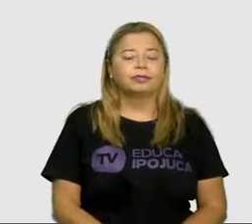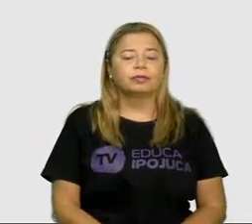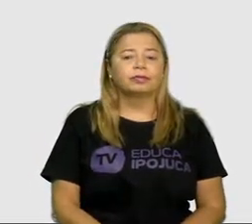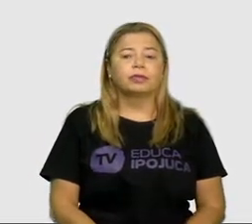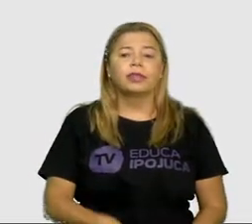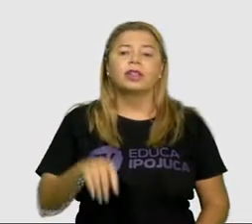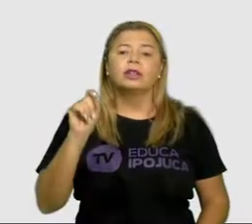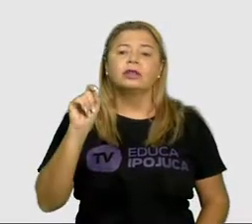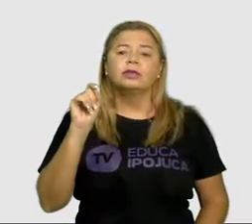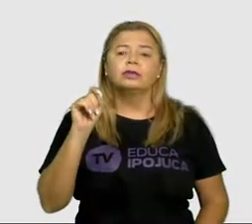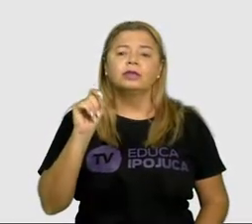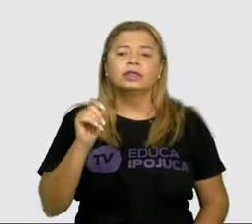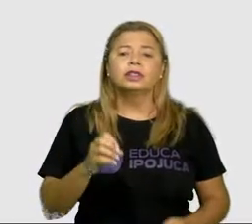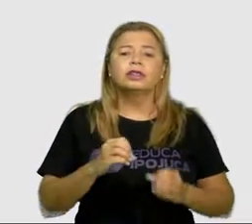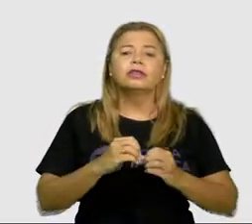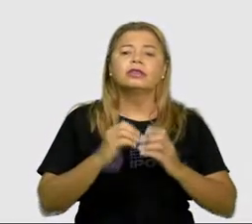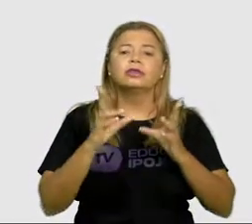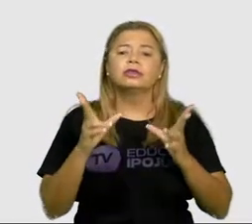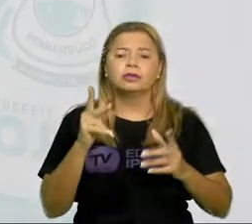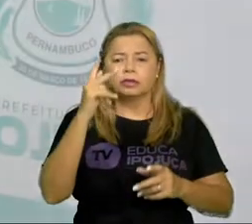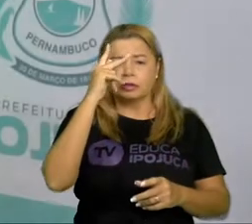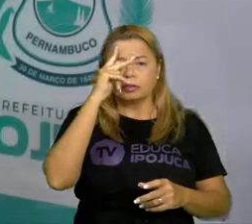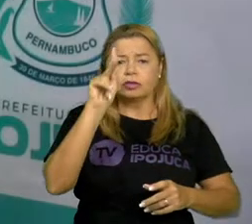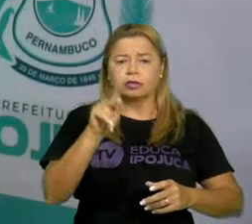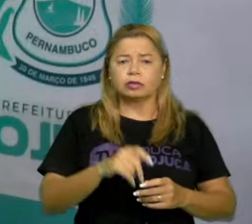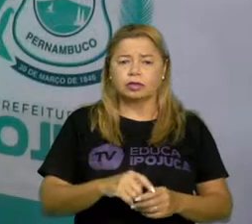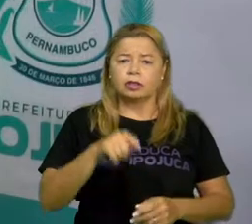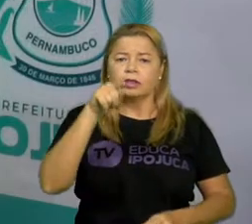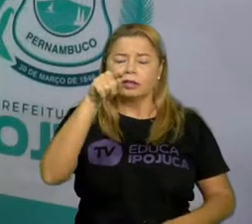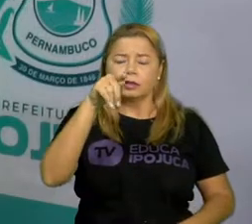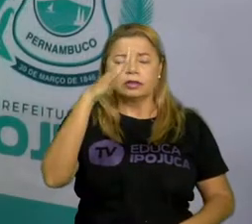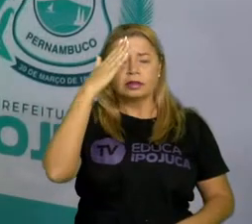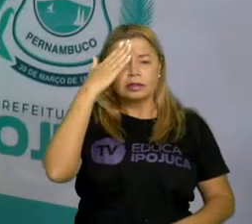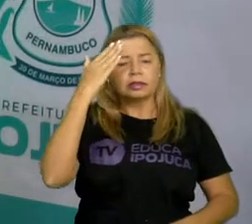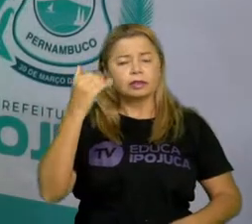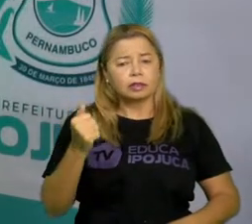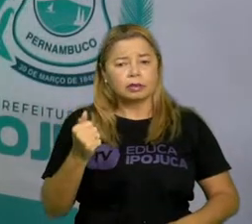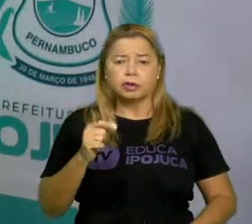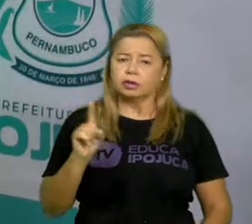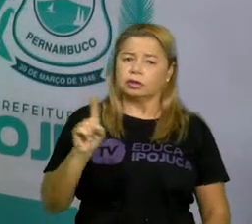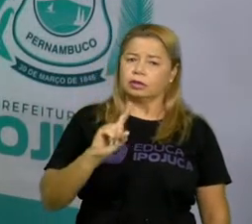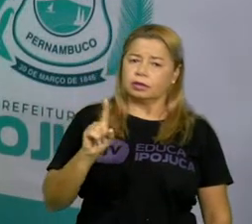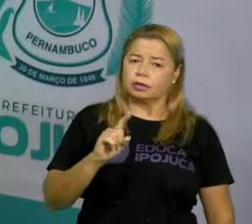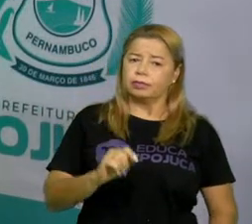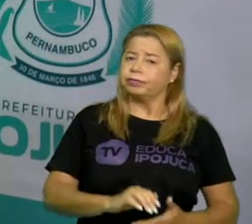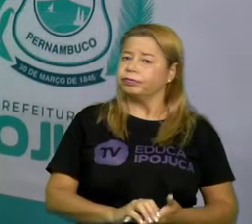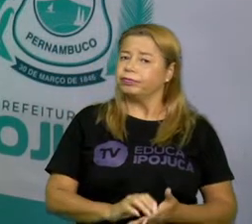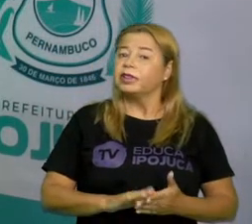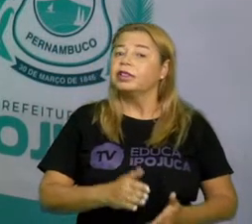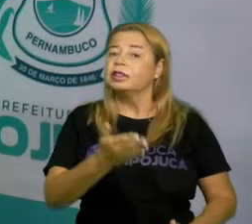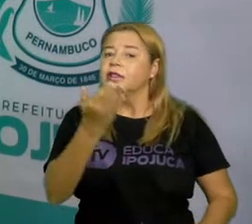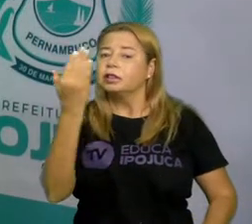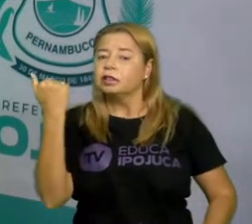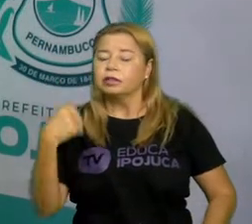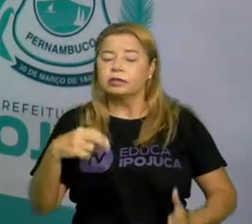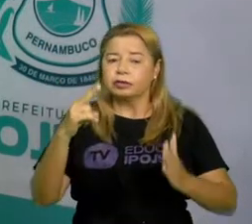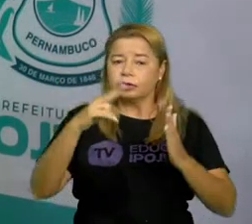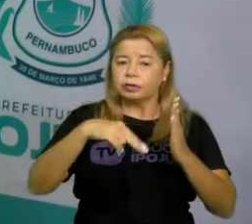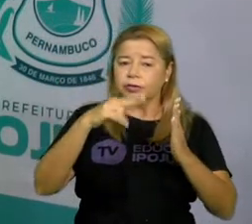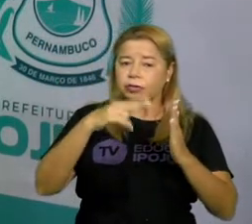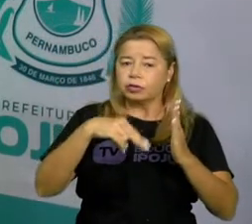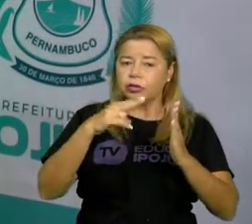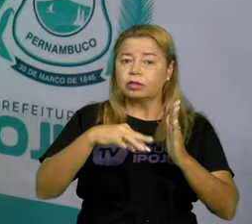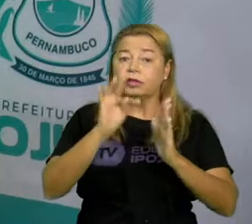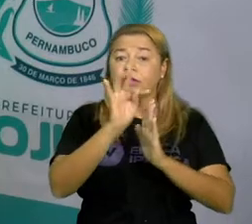são fontes históricas? Vocês sabem? Não? Então vamos fazer a leitura desse pequeno texto